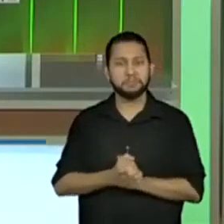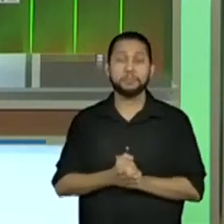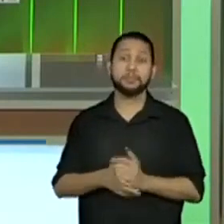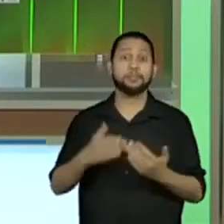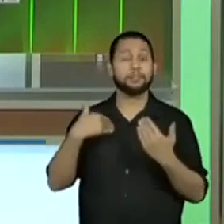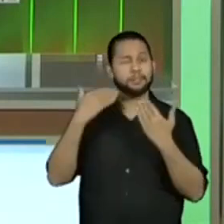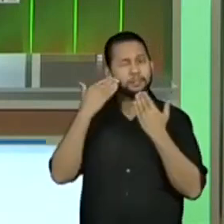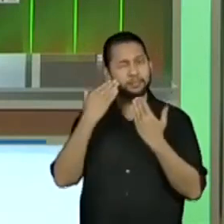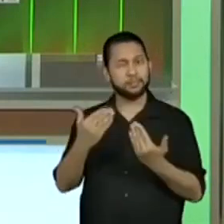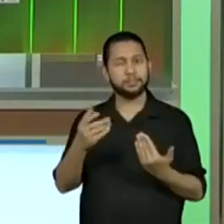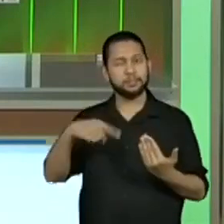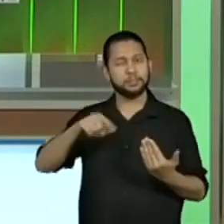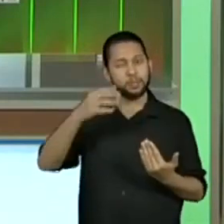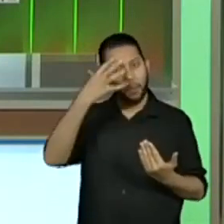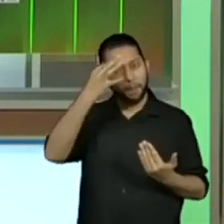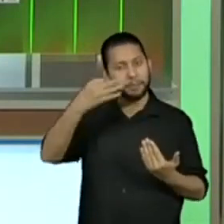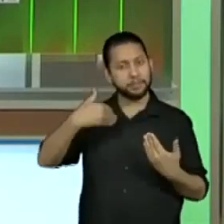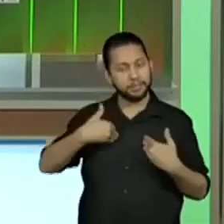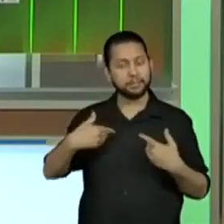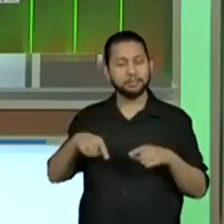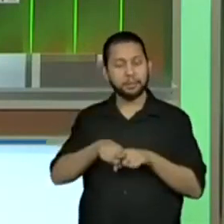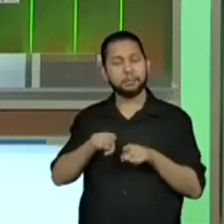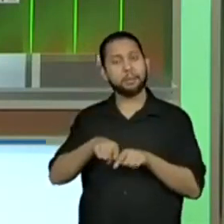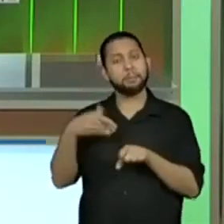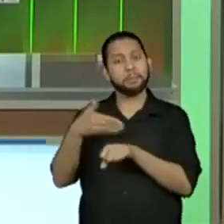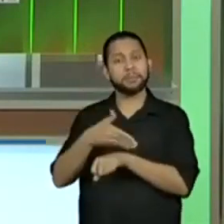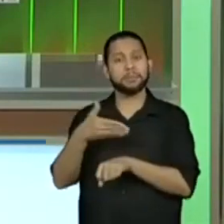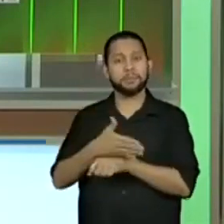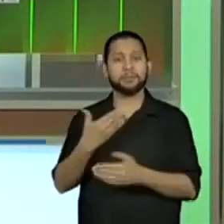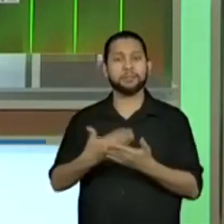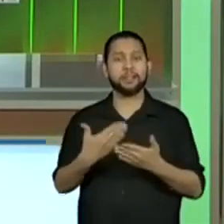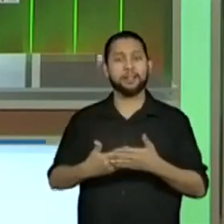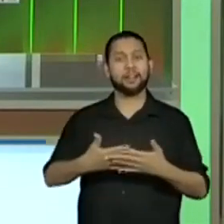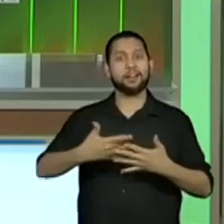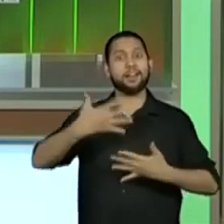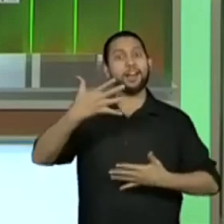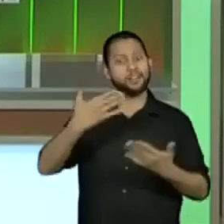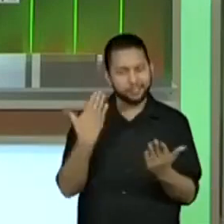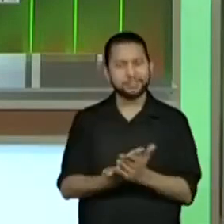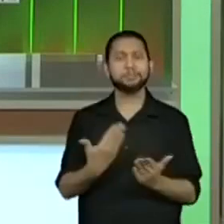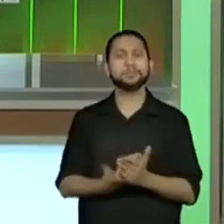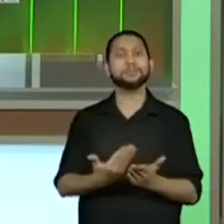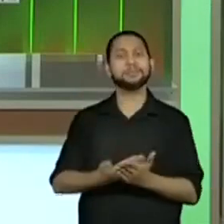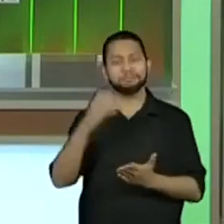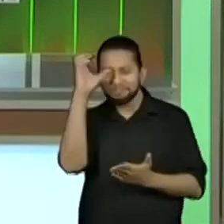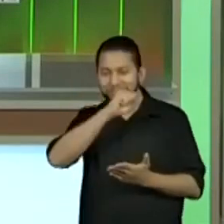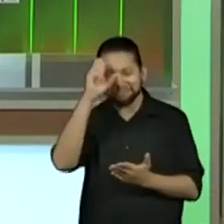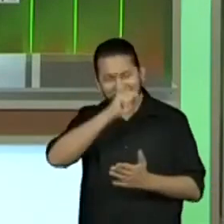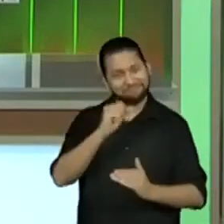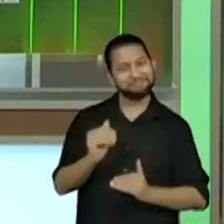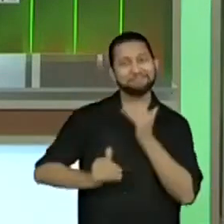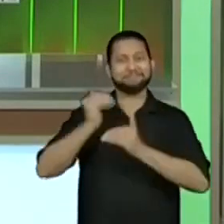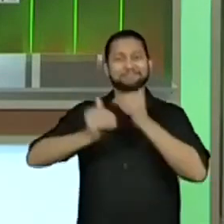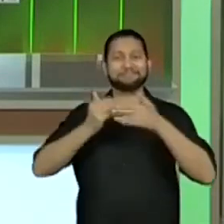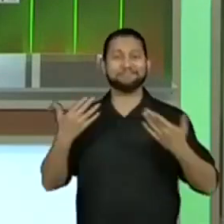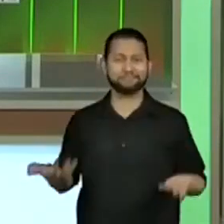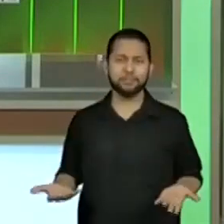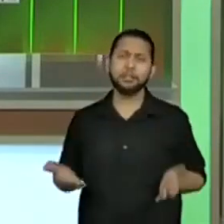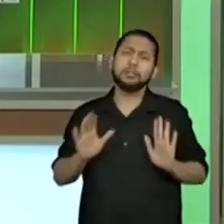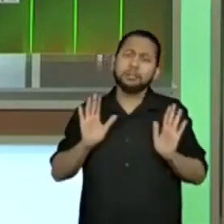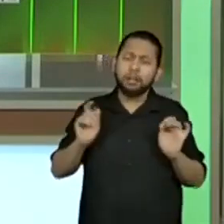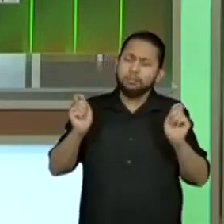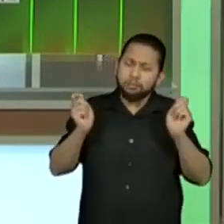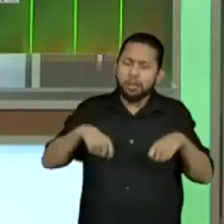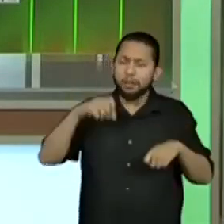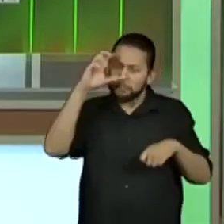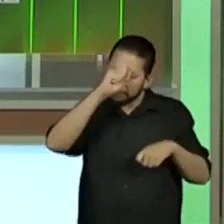agradeço a compreensão e a participação. estudar estudantes vamos estudar aprender sempre é